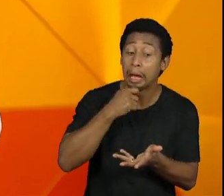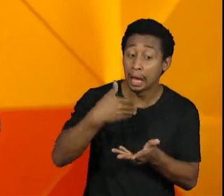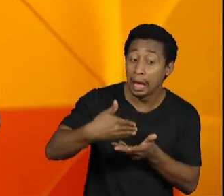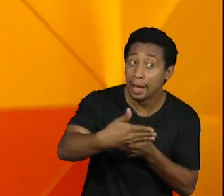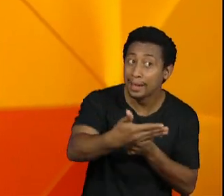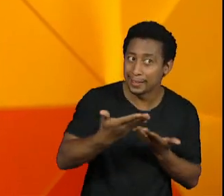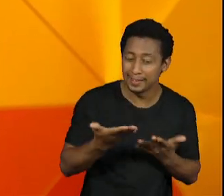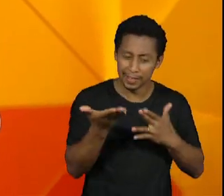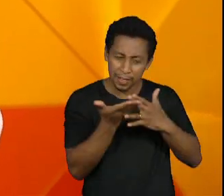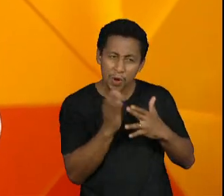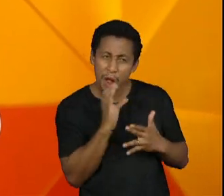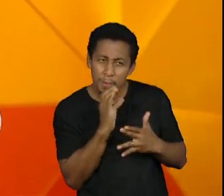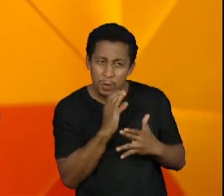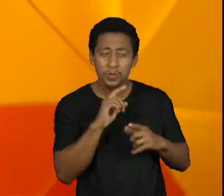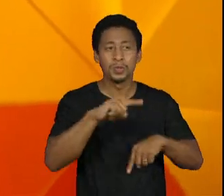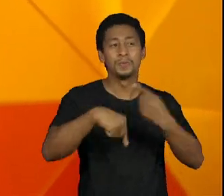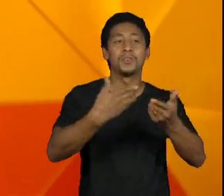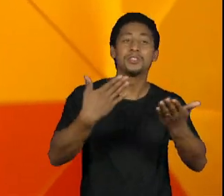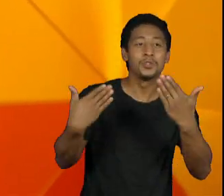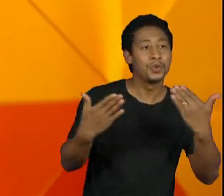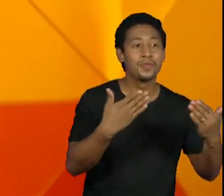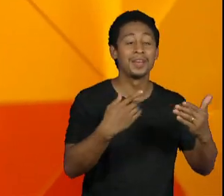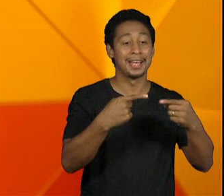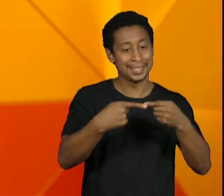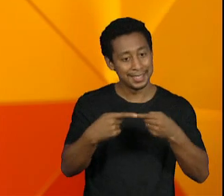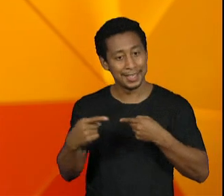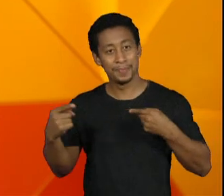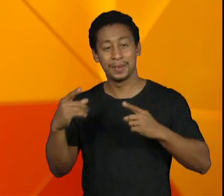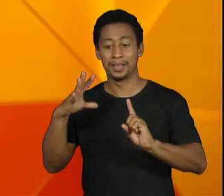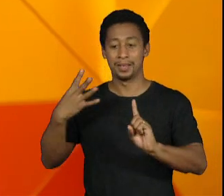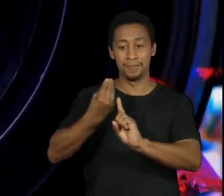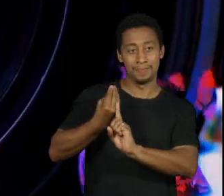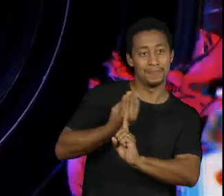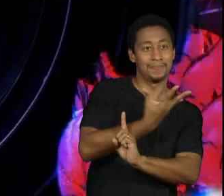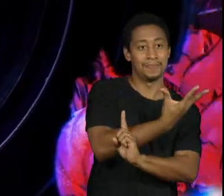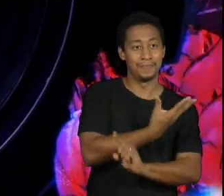intervalo a gente vai falar um pouco sobre a semana de arte moderna